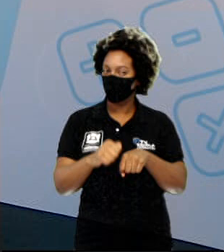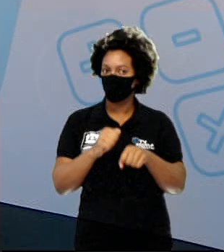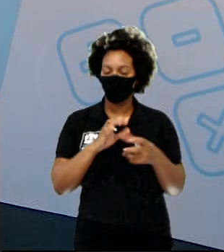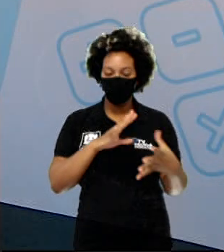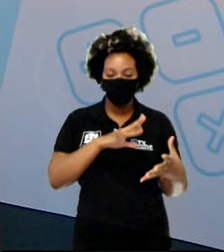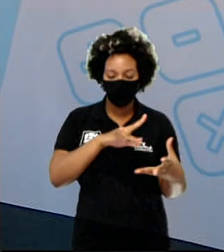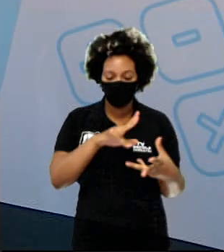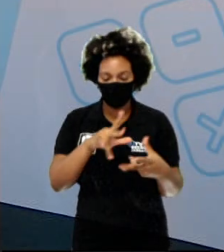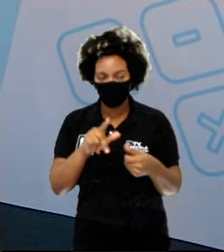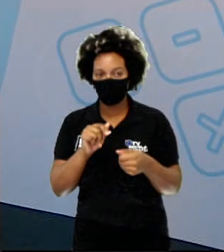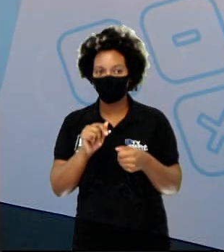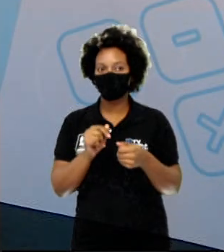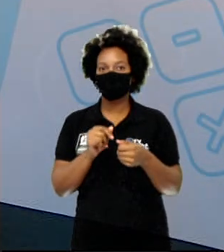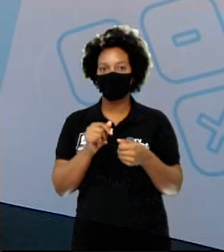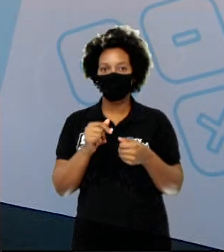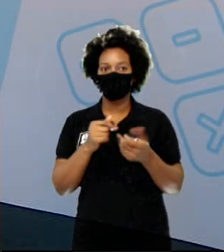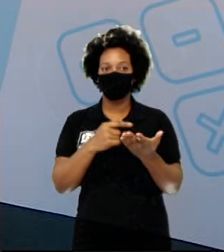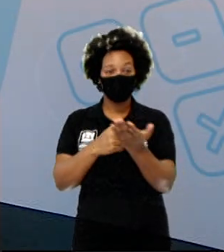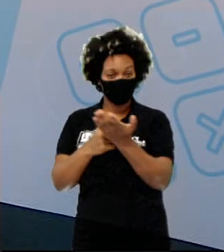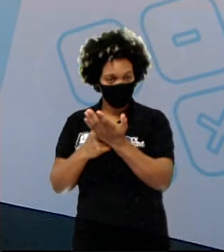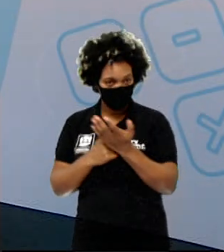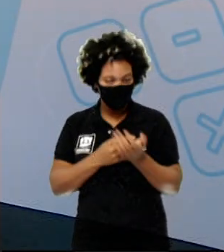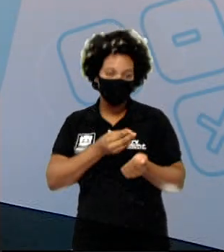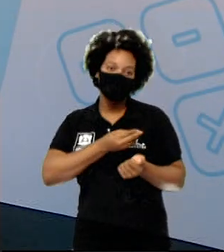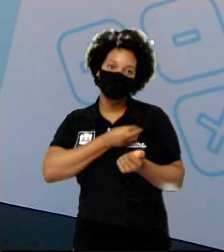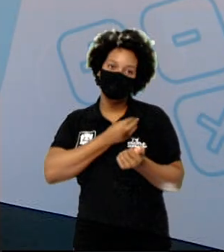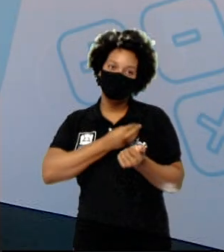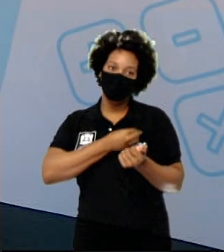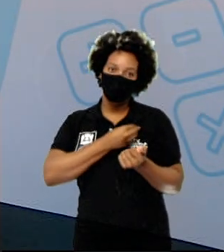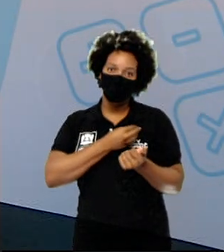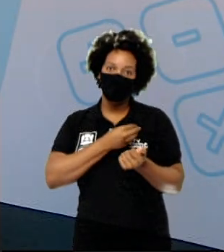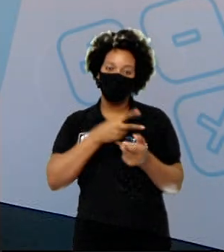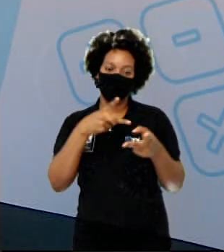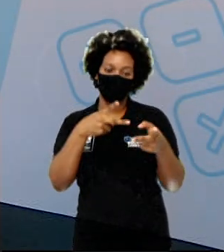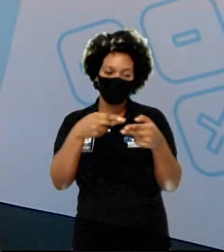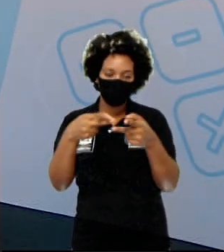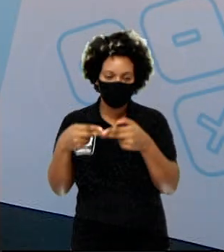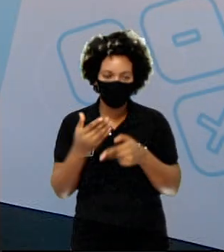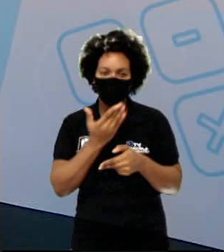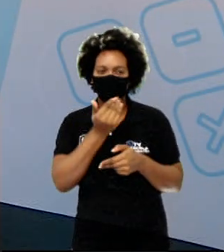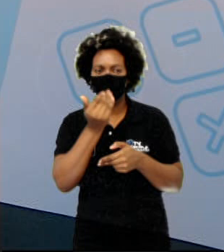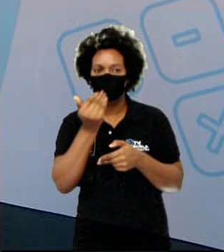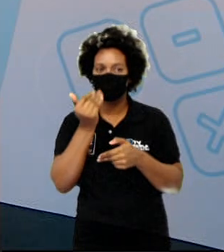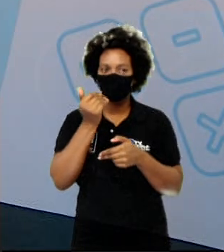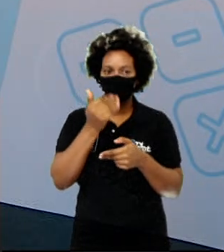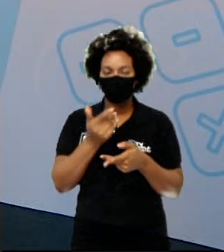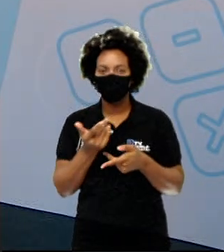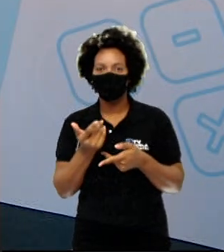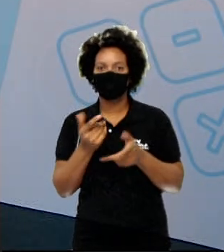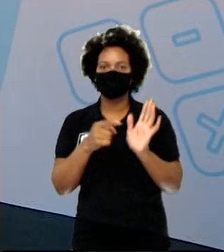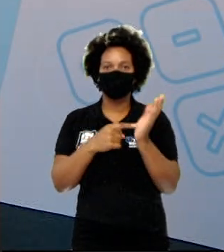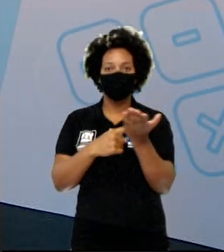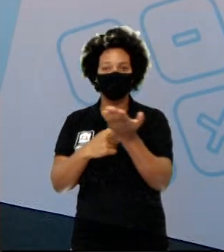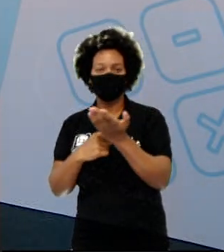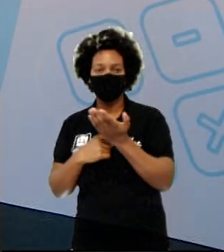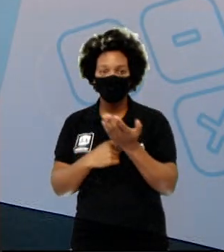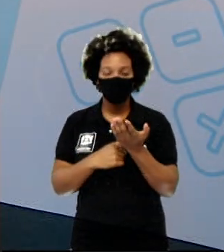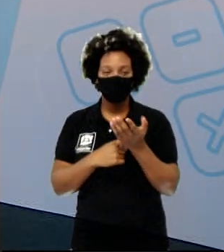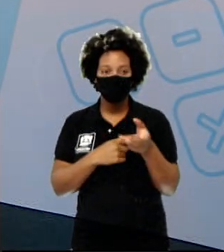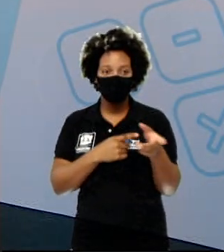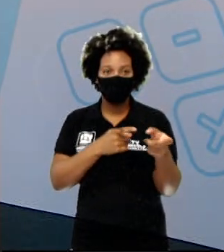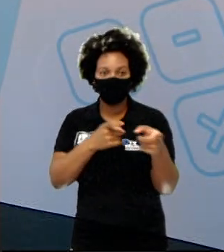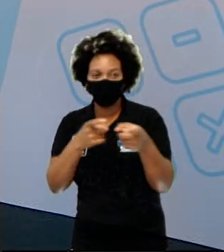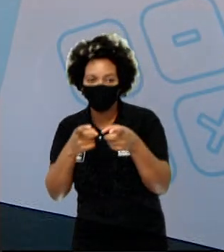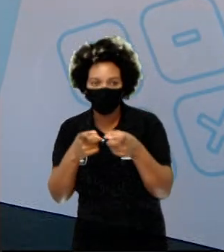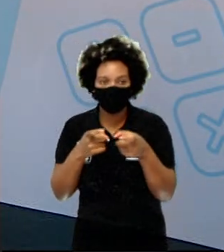isso nos ajudou a cortar o alimento, nos ajudou a enfrentar animais.